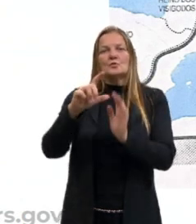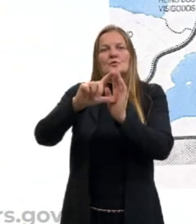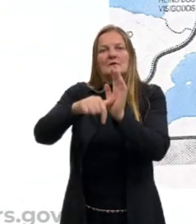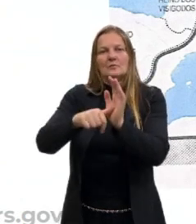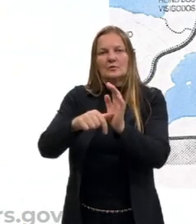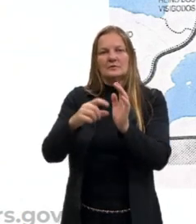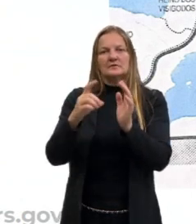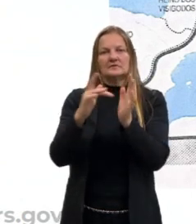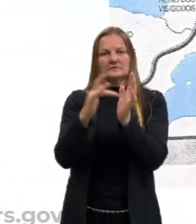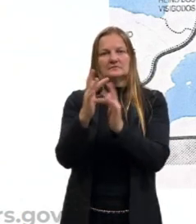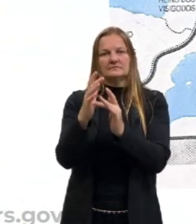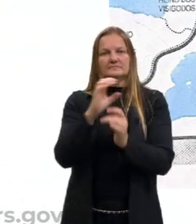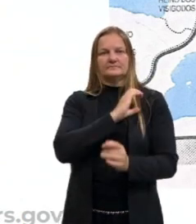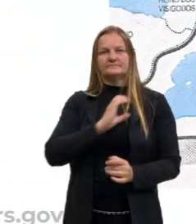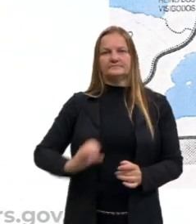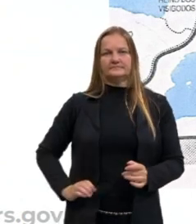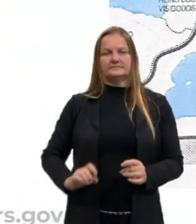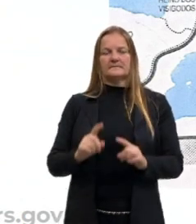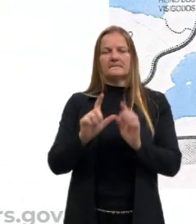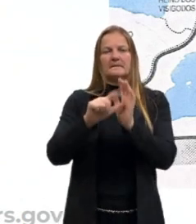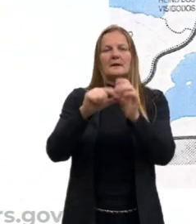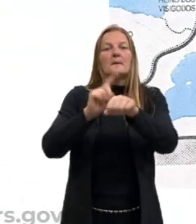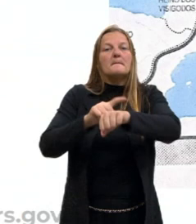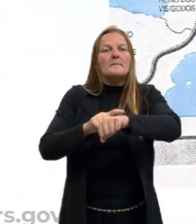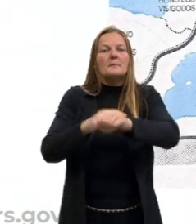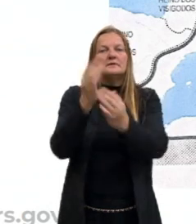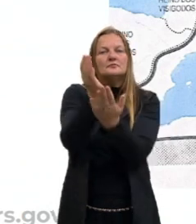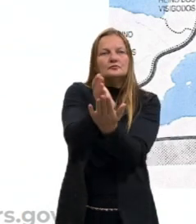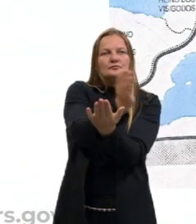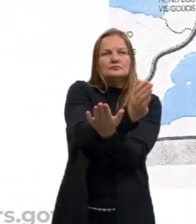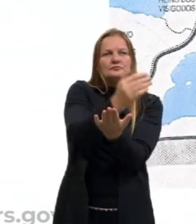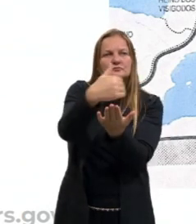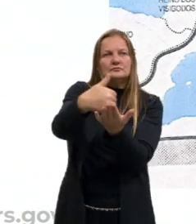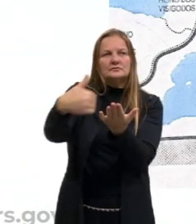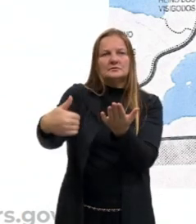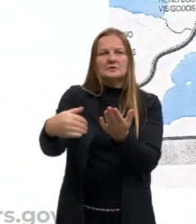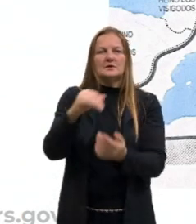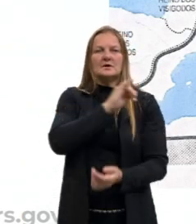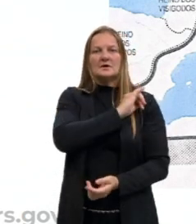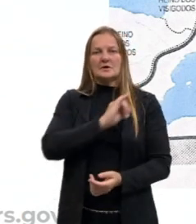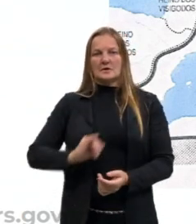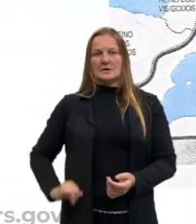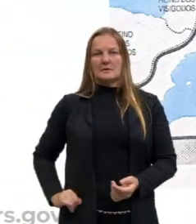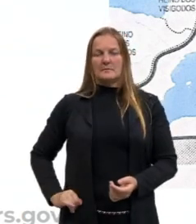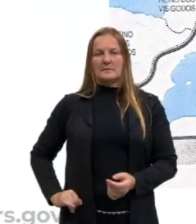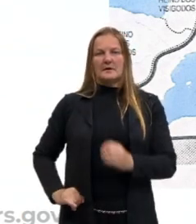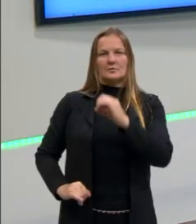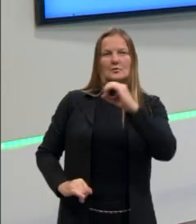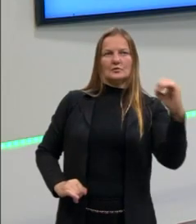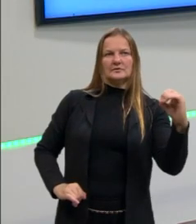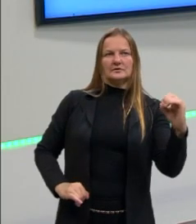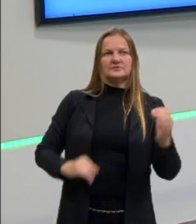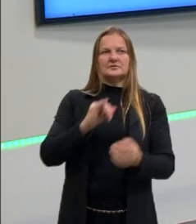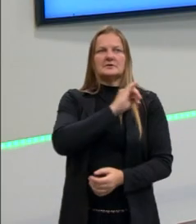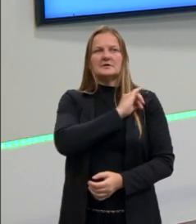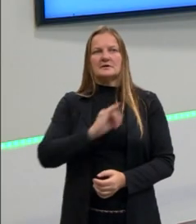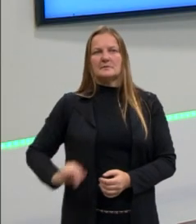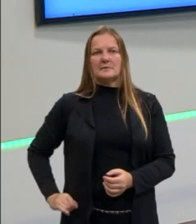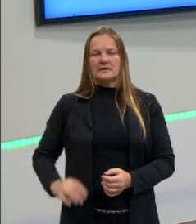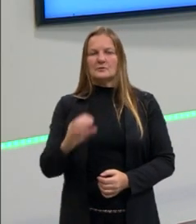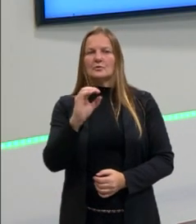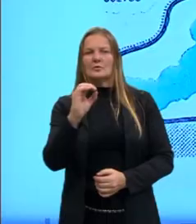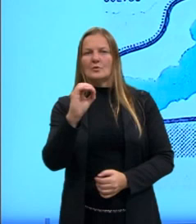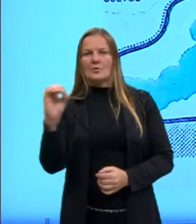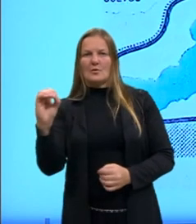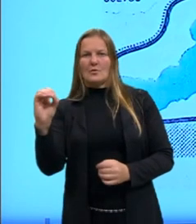.C., num momento que ele estava dividido em Império Romano do Ocidente e do Oriente. E ele